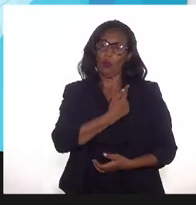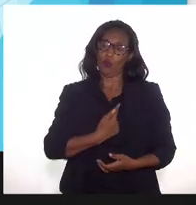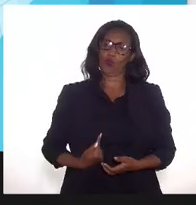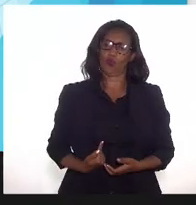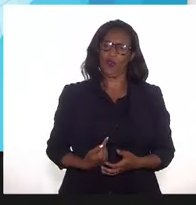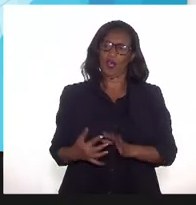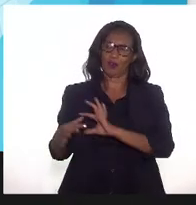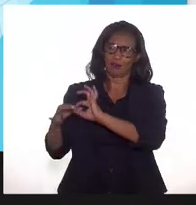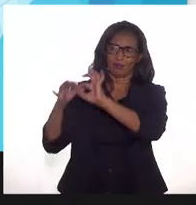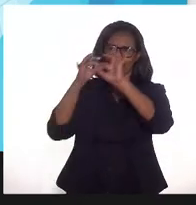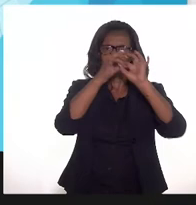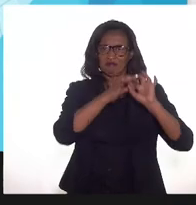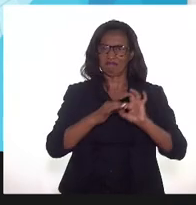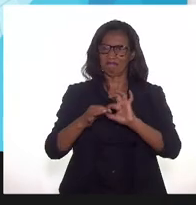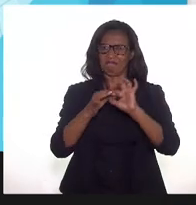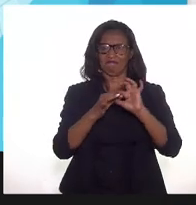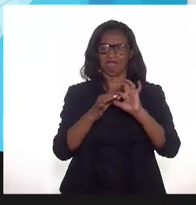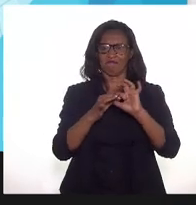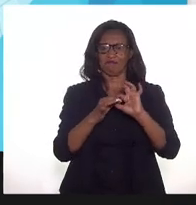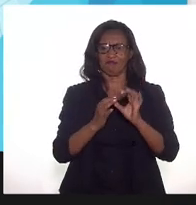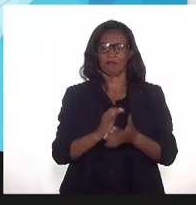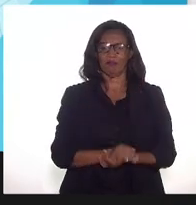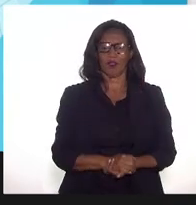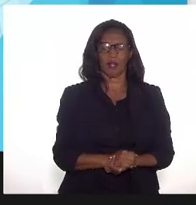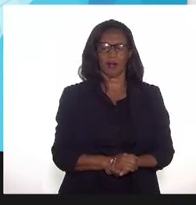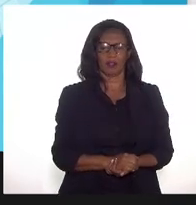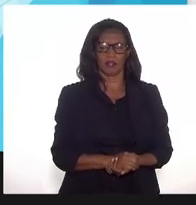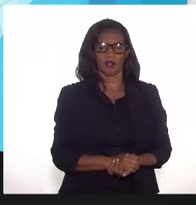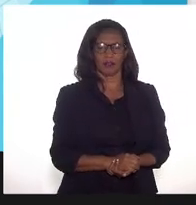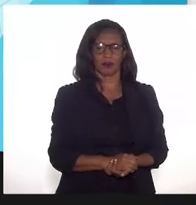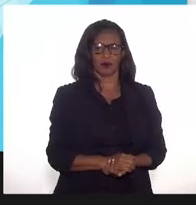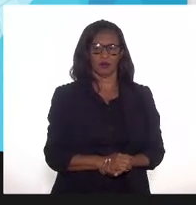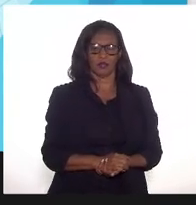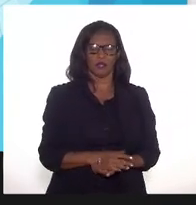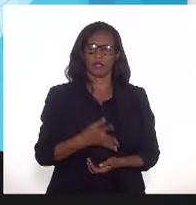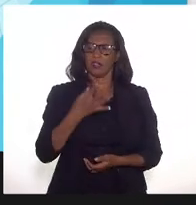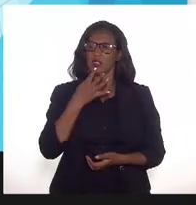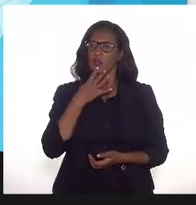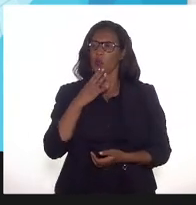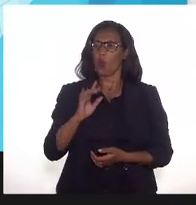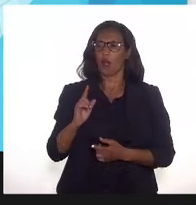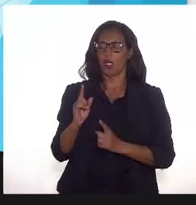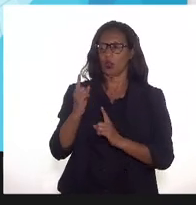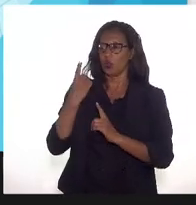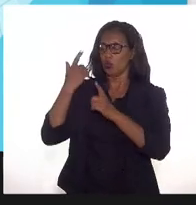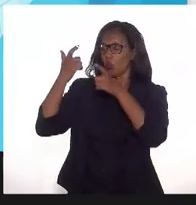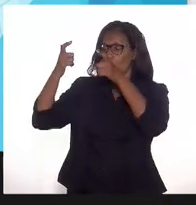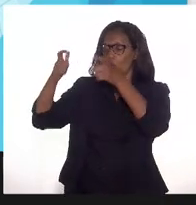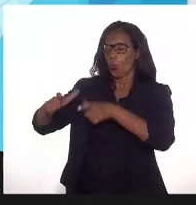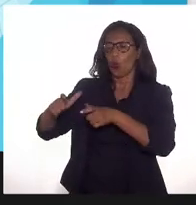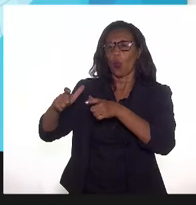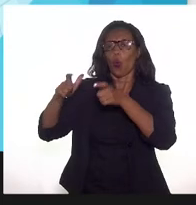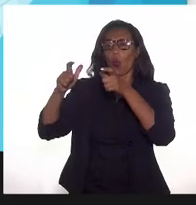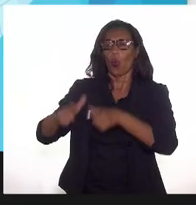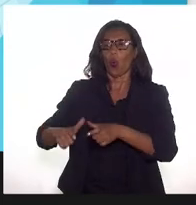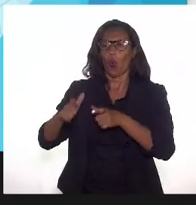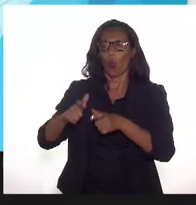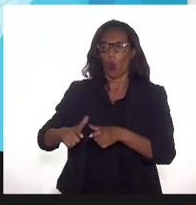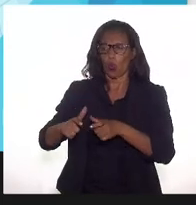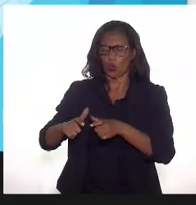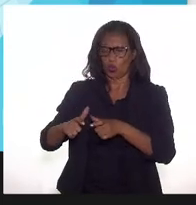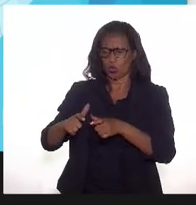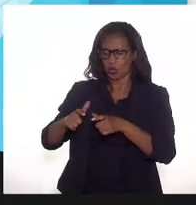desconheço uma uma situação onde a massa